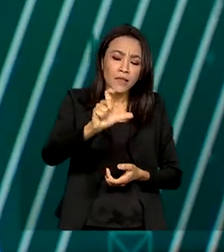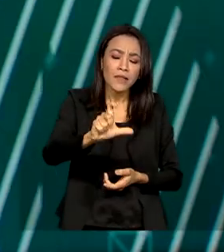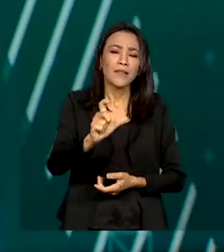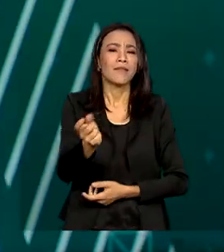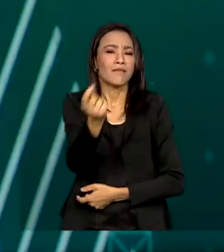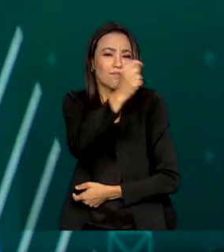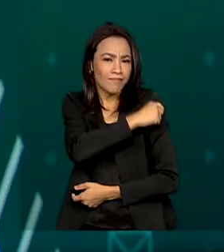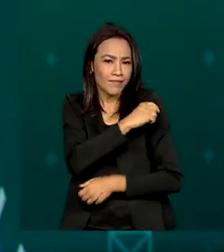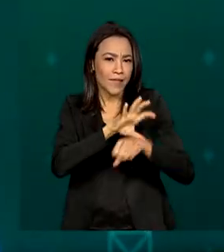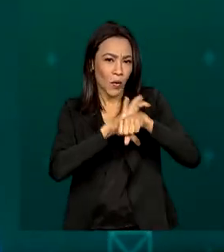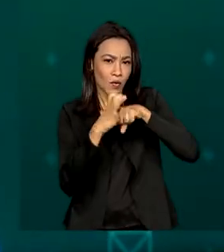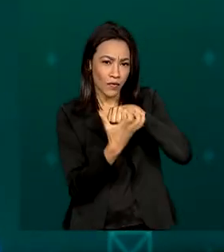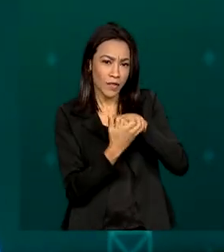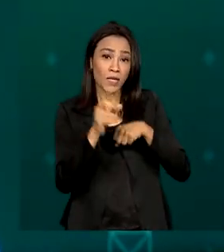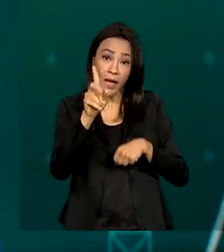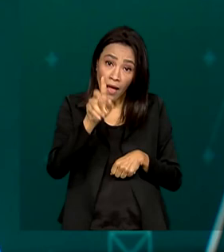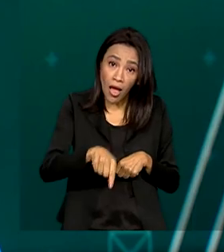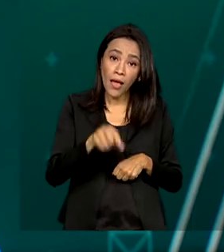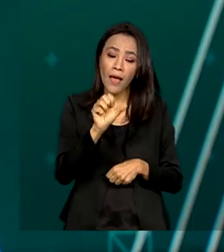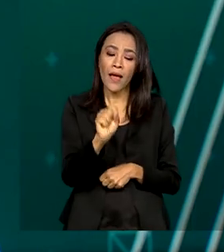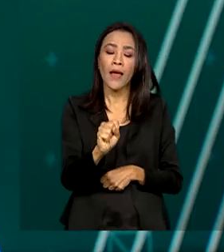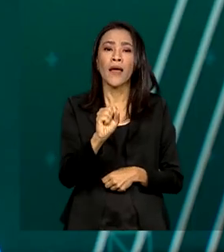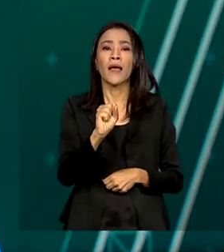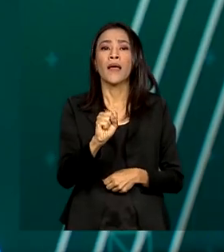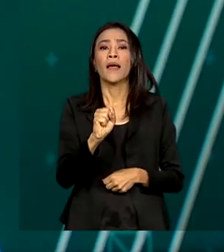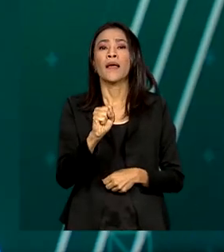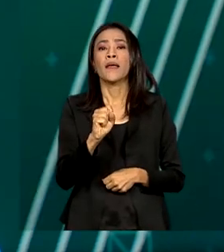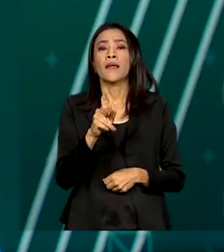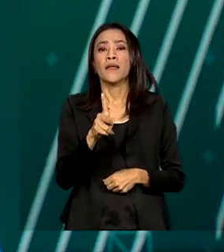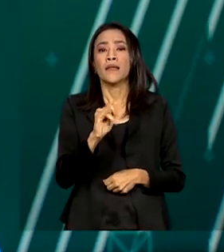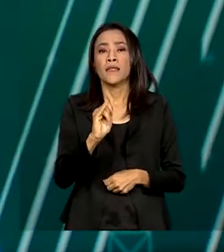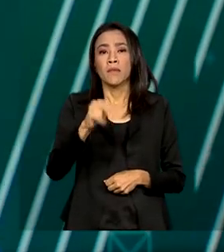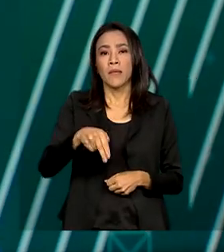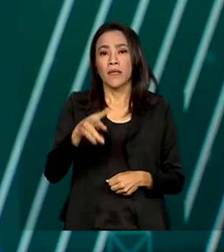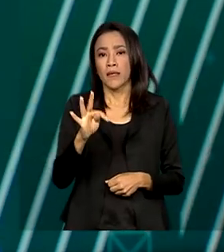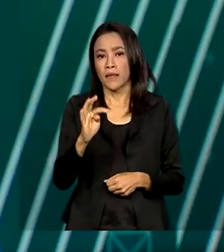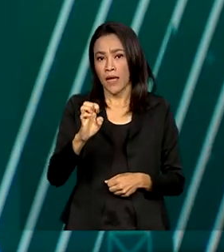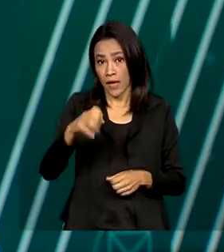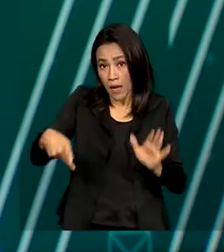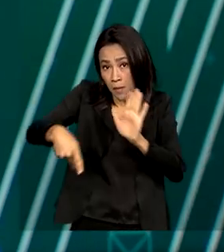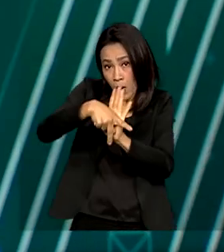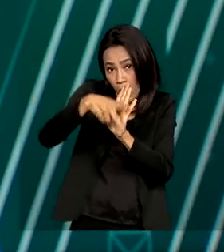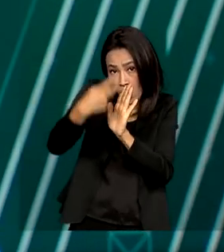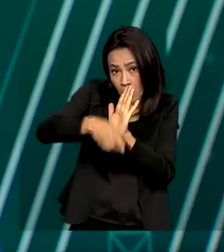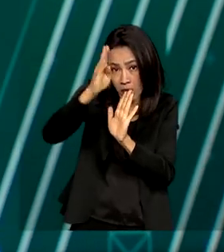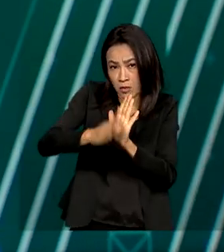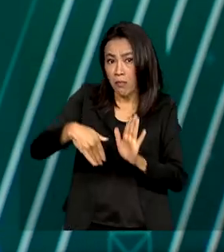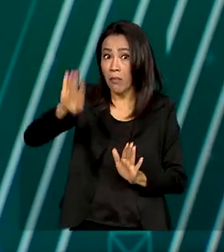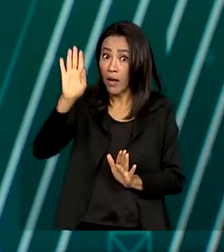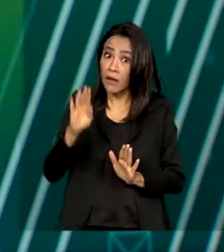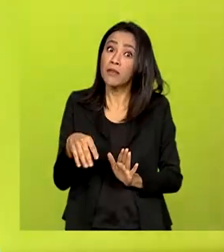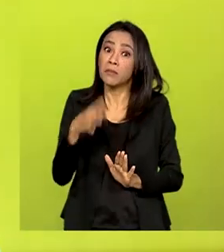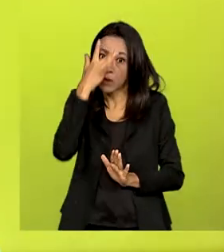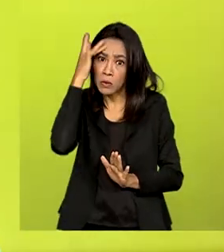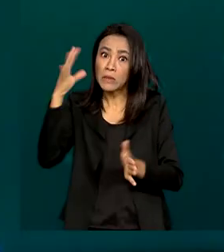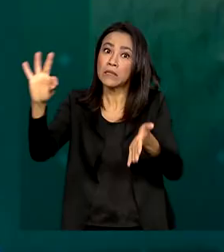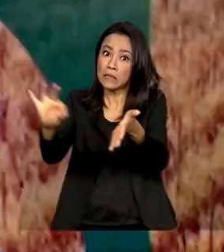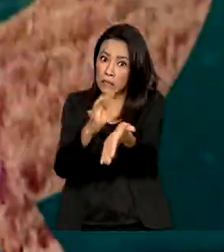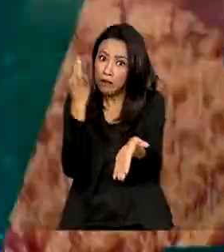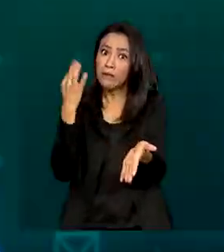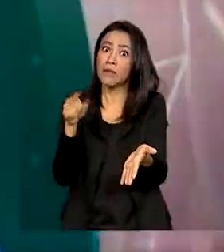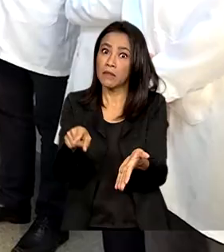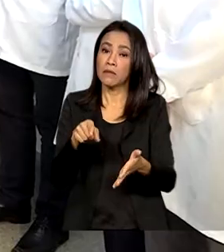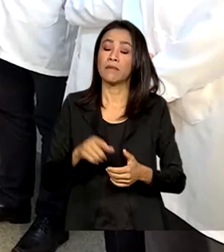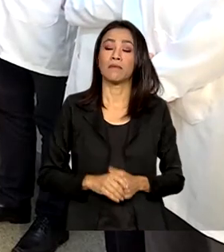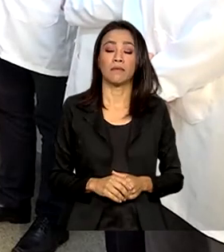que é um imunizante 100% nacional contra a Covid-19. Mais de mil pessoas se inscreveram para participar dos ensaios